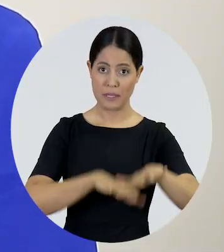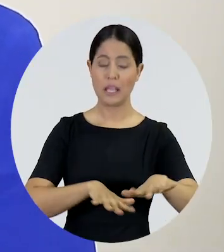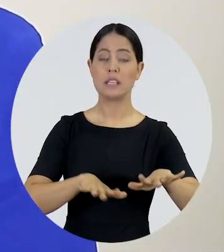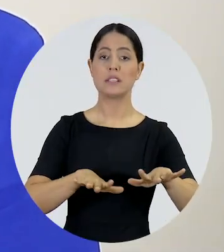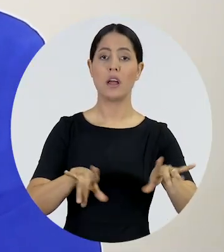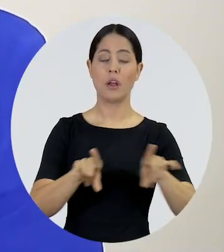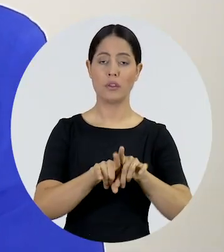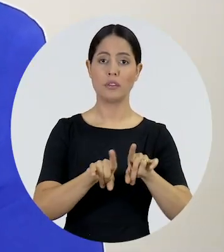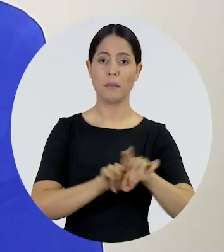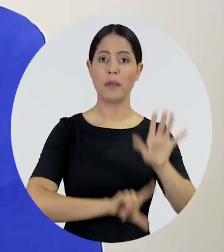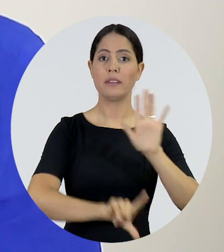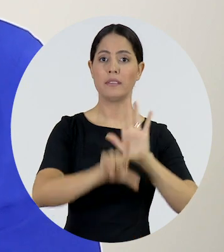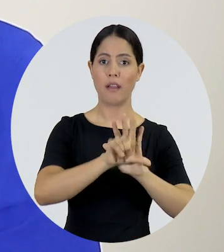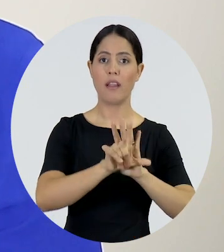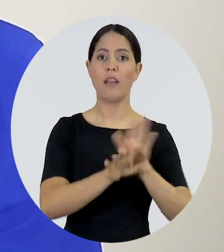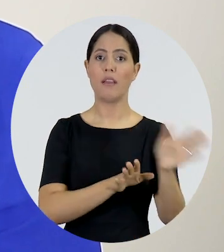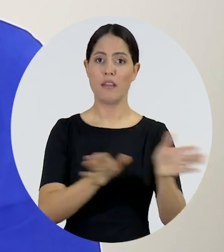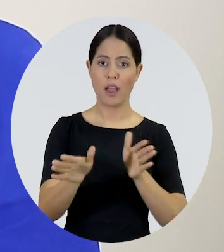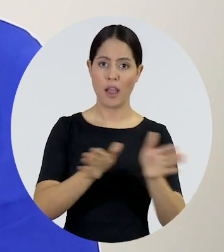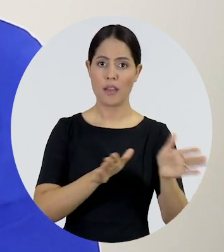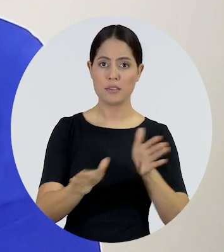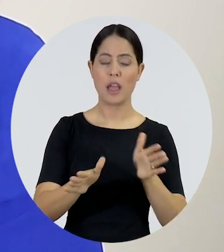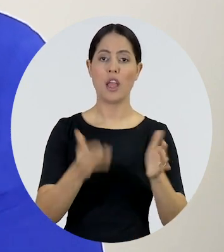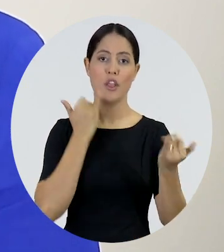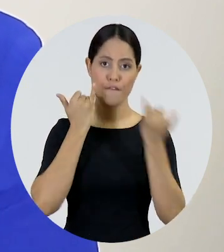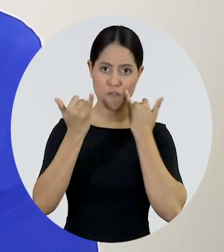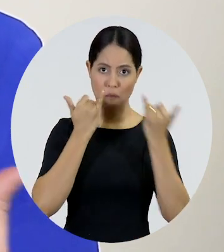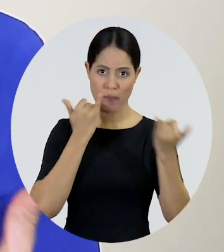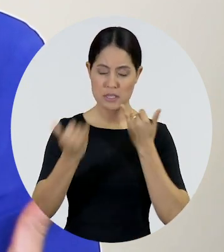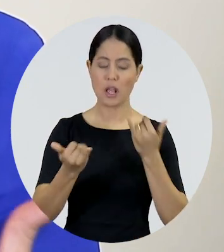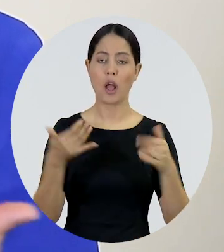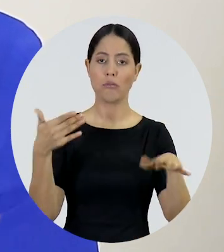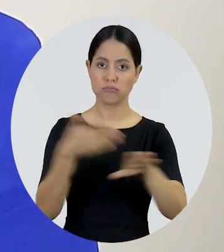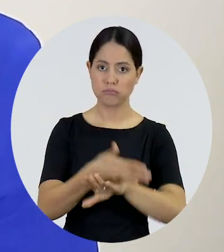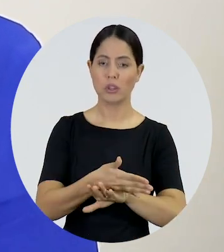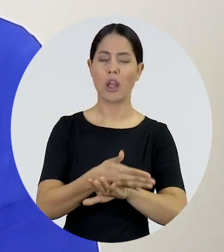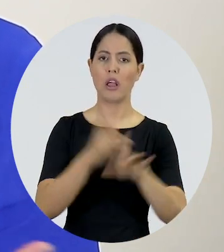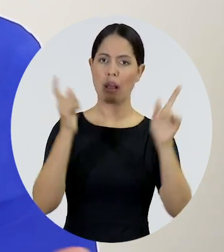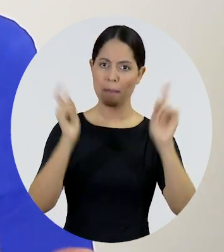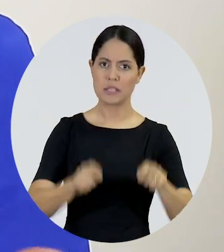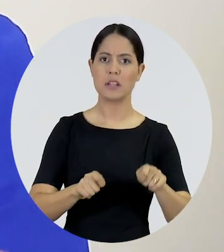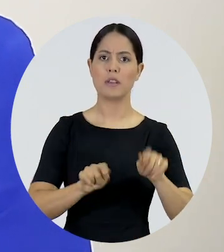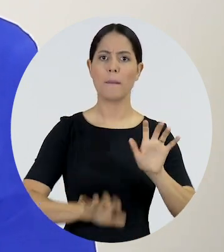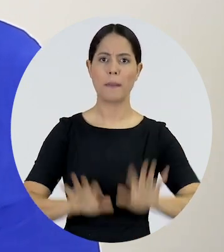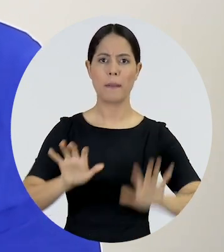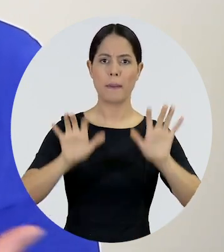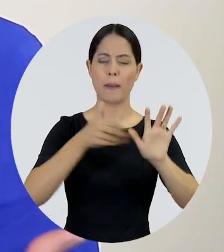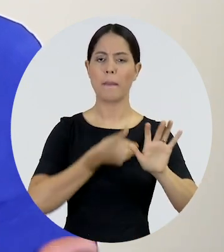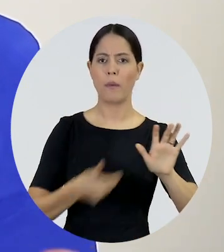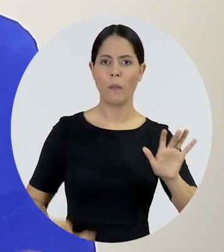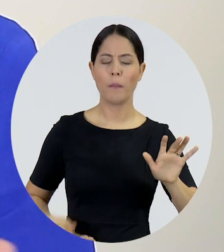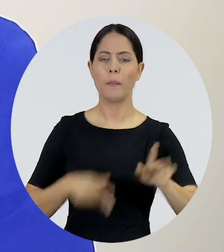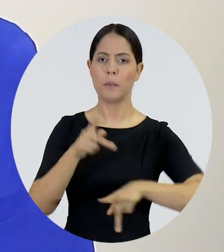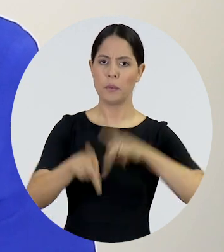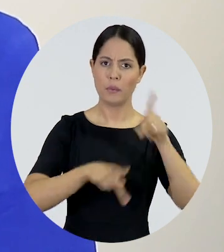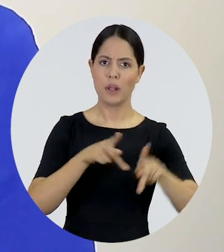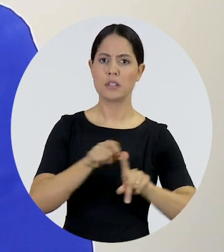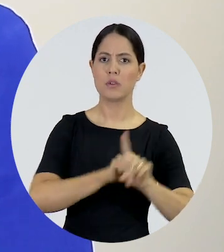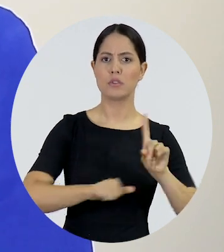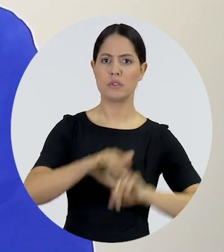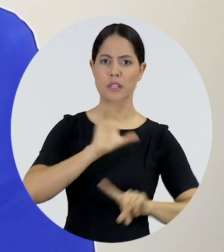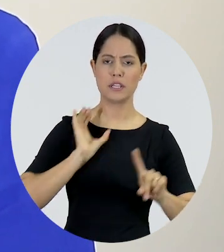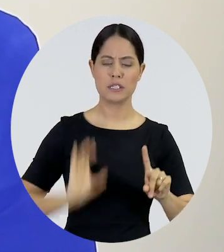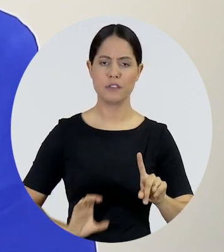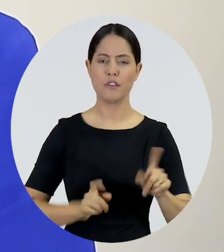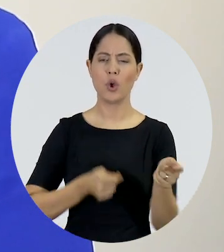implementação da lei de acesso à informação, pensando em capacitações dos órgãos públicos, sociedade civil e